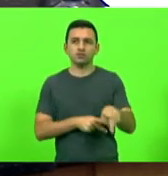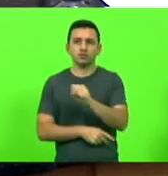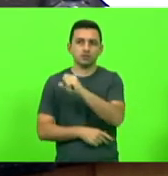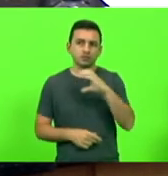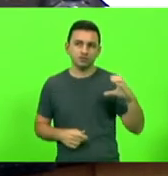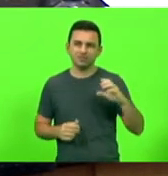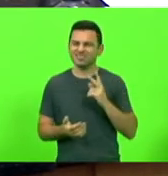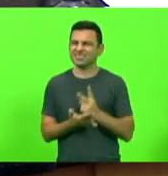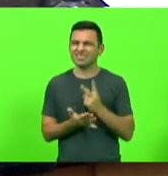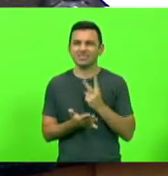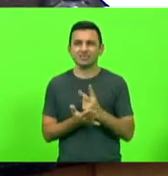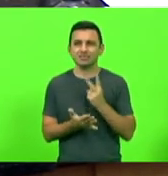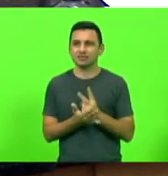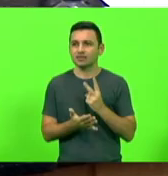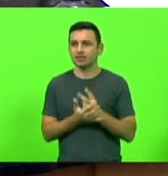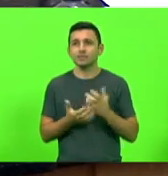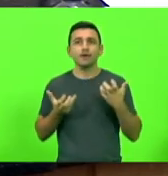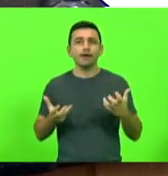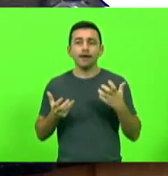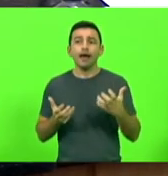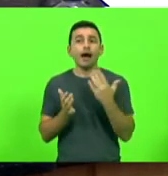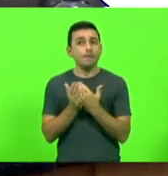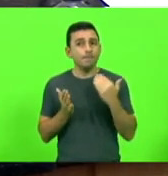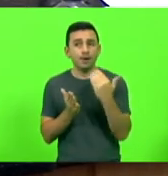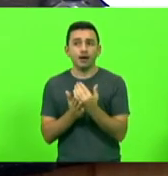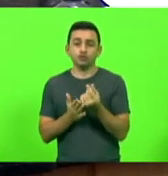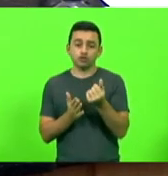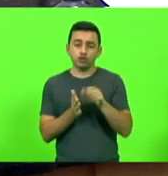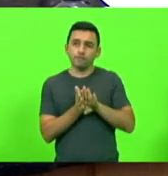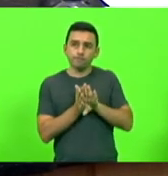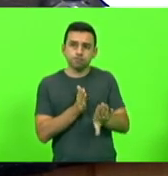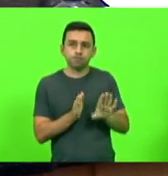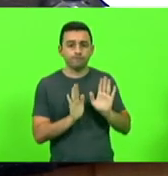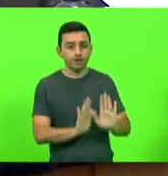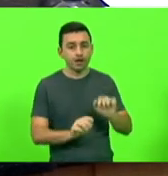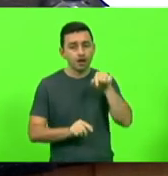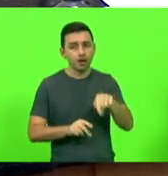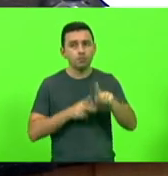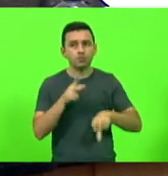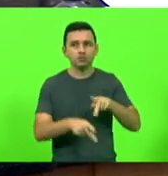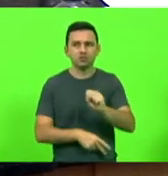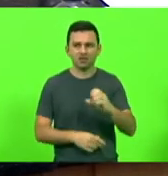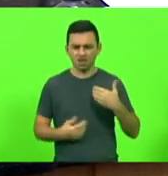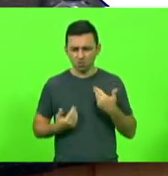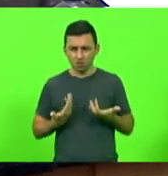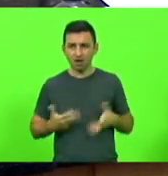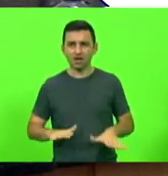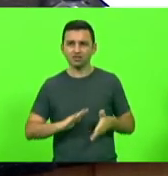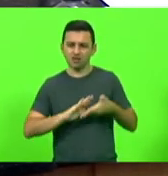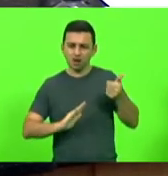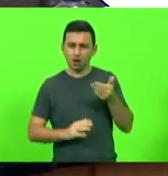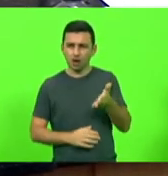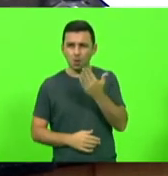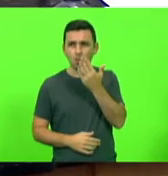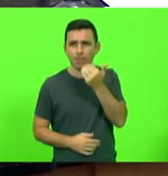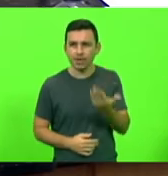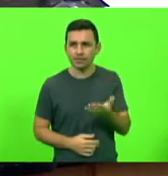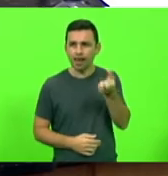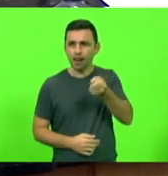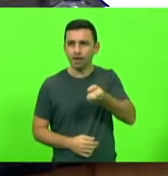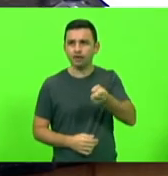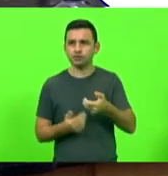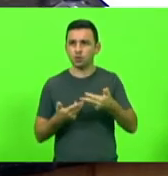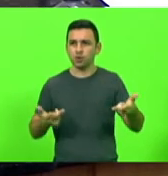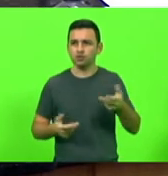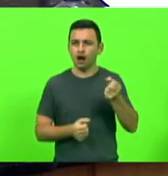do lado de deixar mais dinheiro no bolso do catarinense. Eu não quero tirar comida, tirar leite, tirar